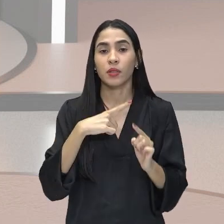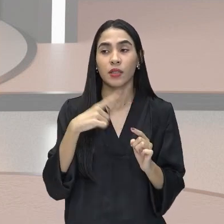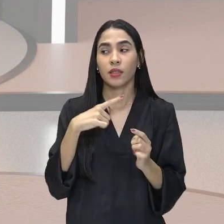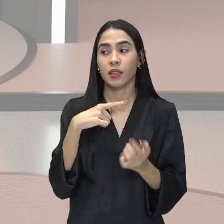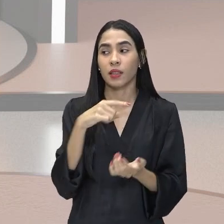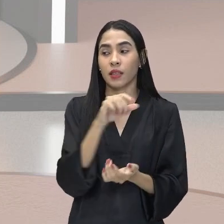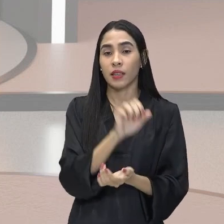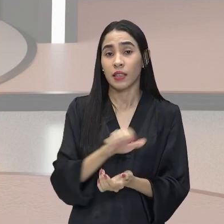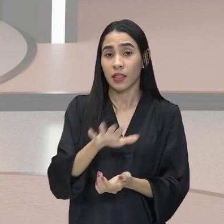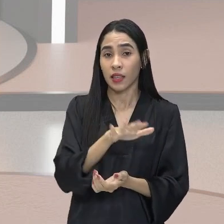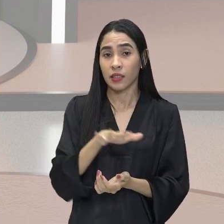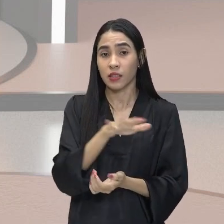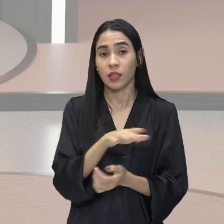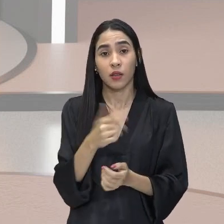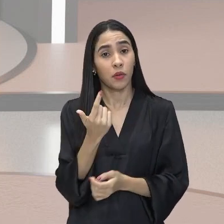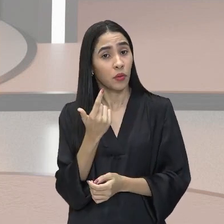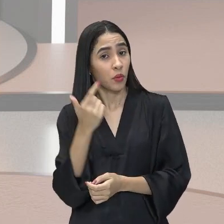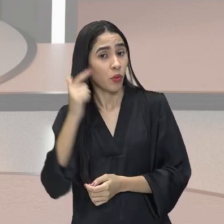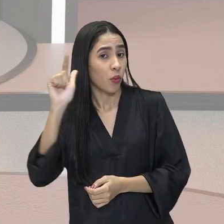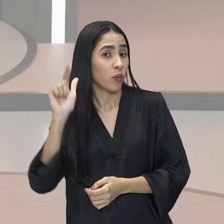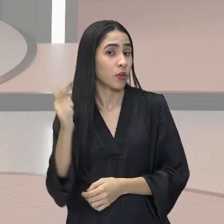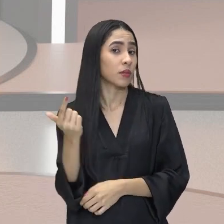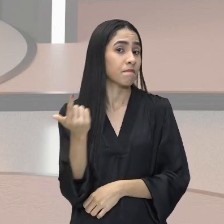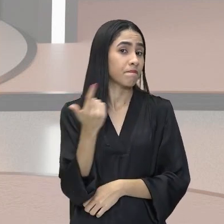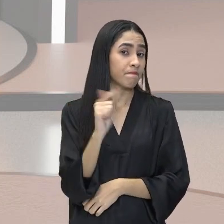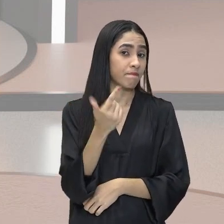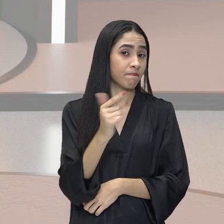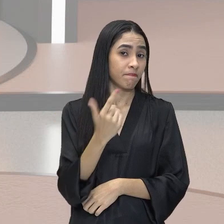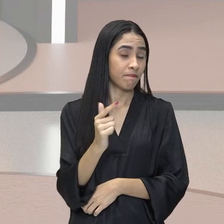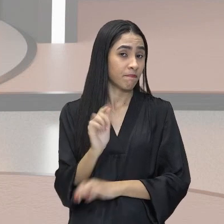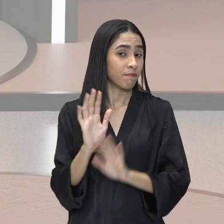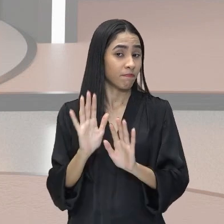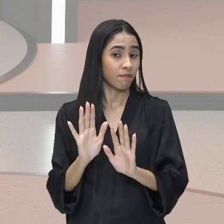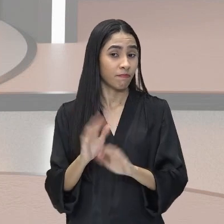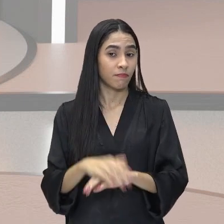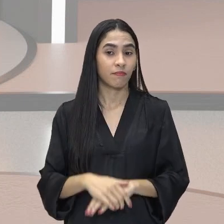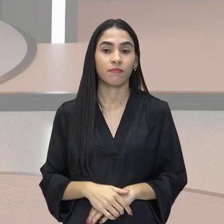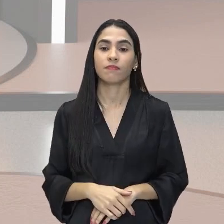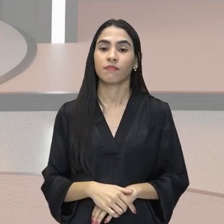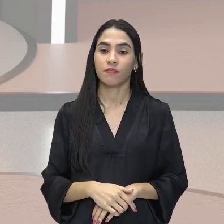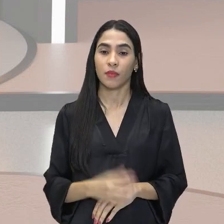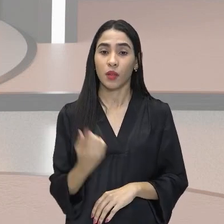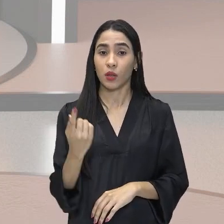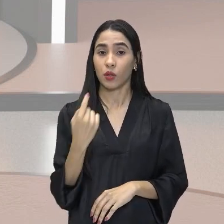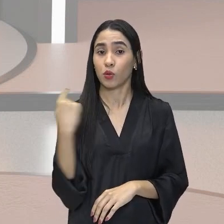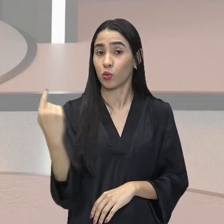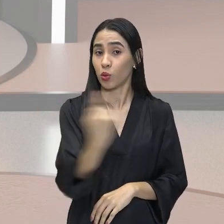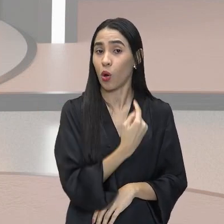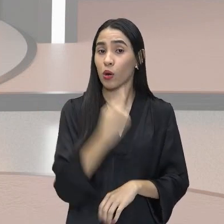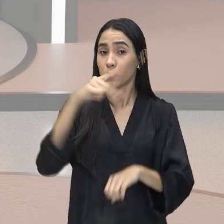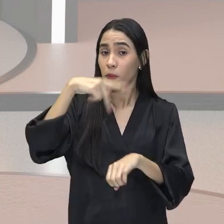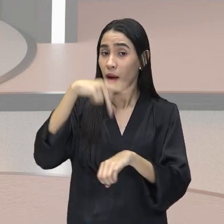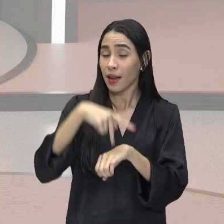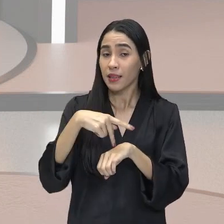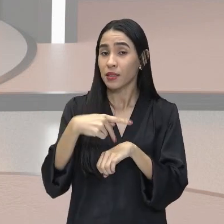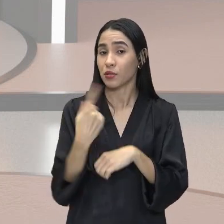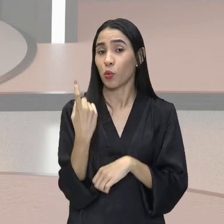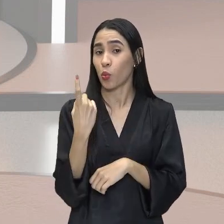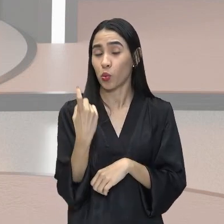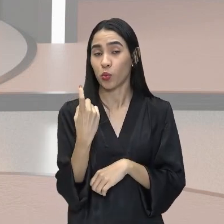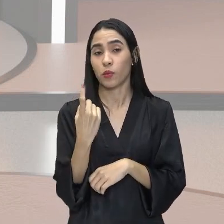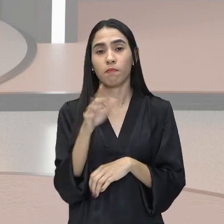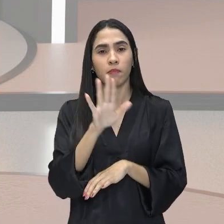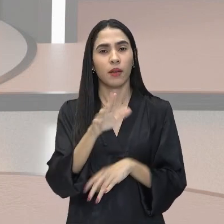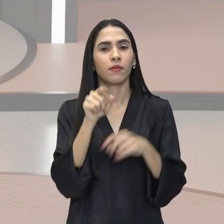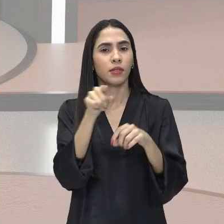e que em outra não existe. E olha, que somos do mesmo país. Mas vocês podem perceber